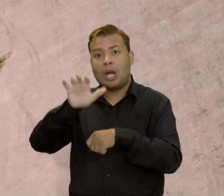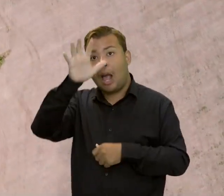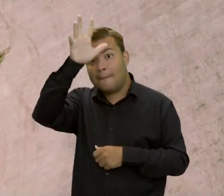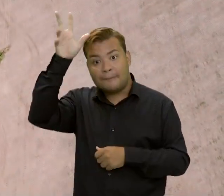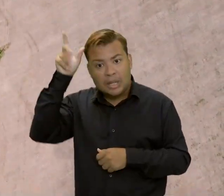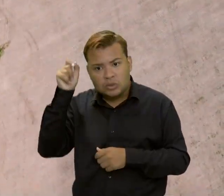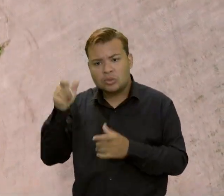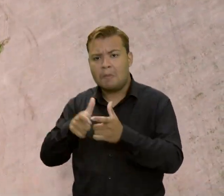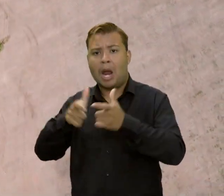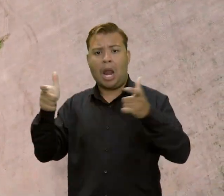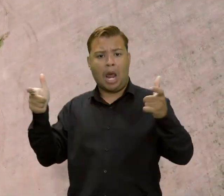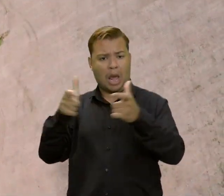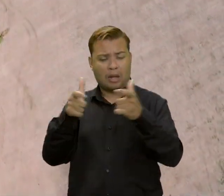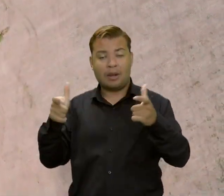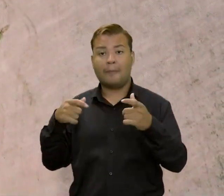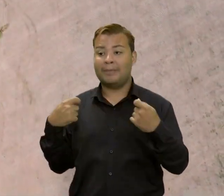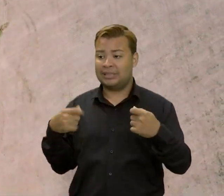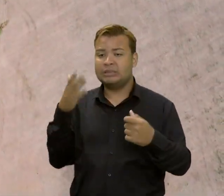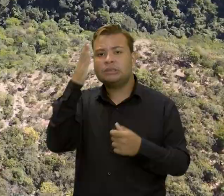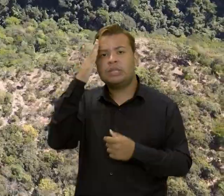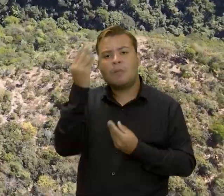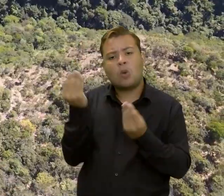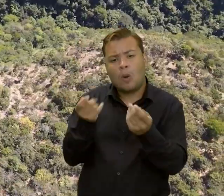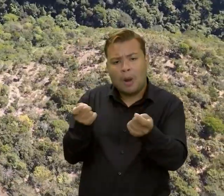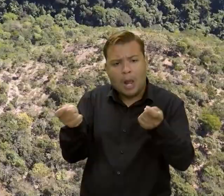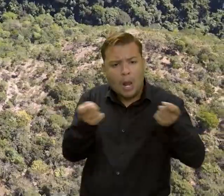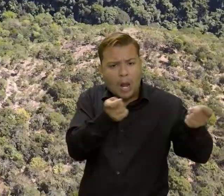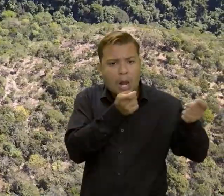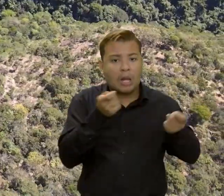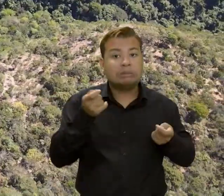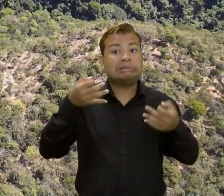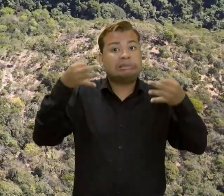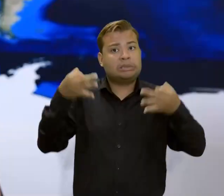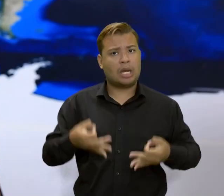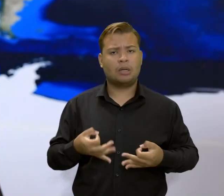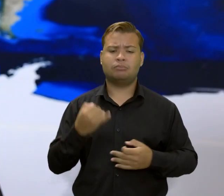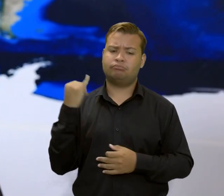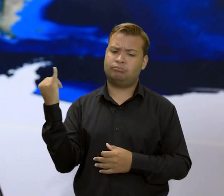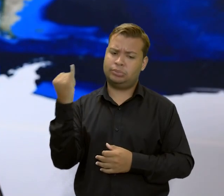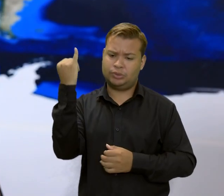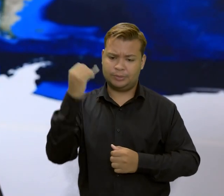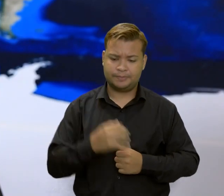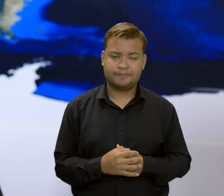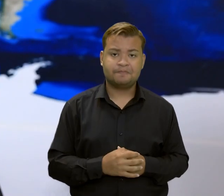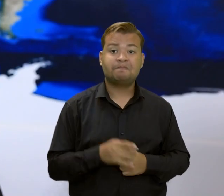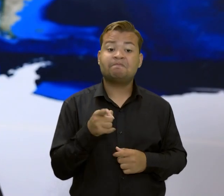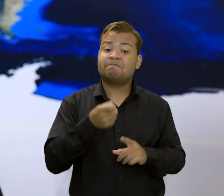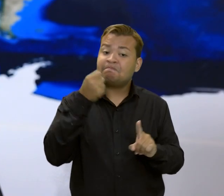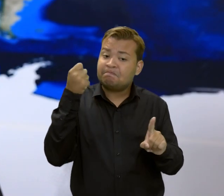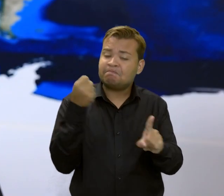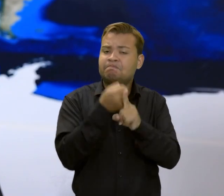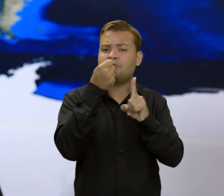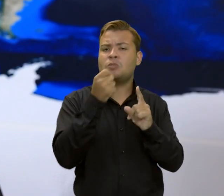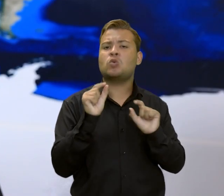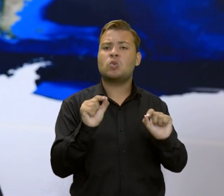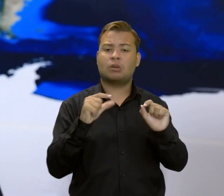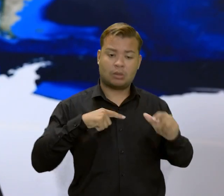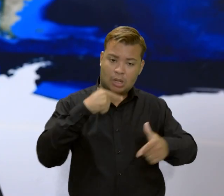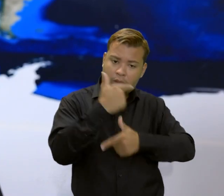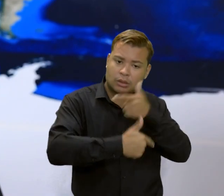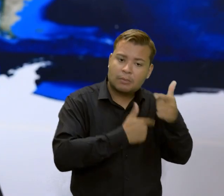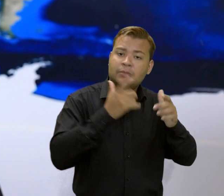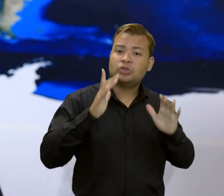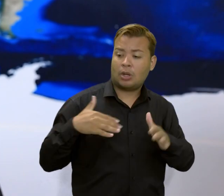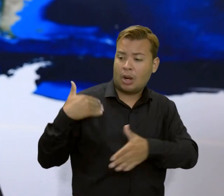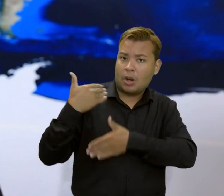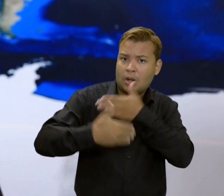esse manejamento de forma adequada é essencial. O impacto disso é um trabalho que a gente está desenvolvendo,